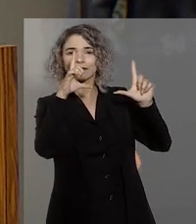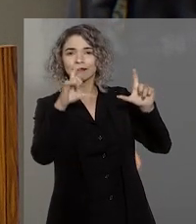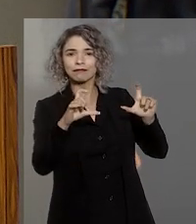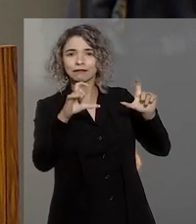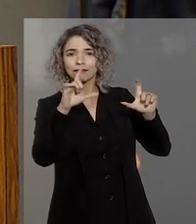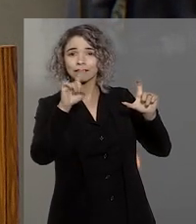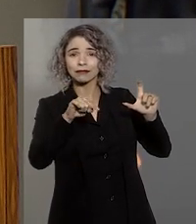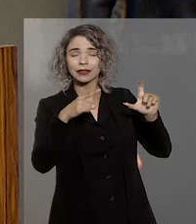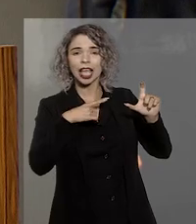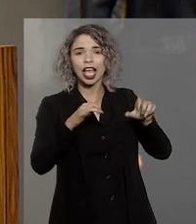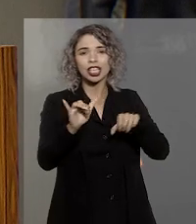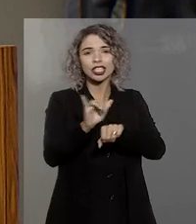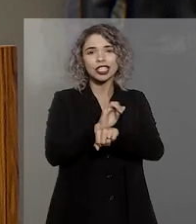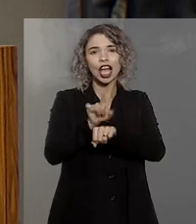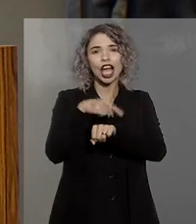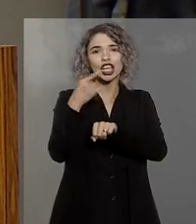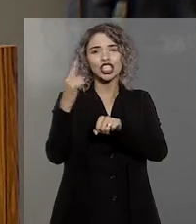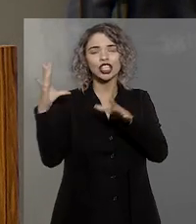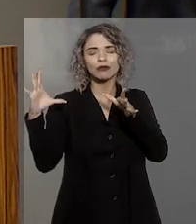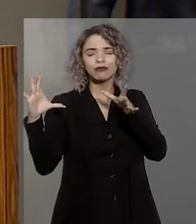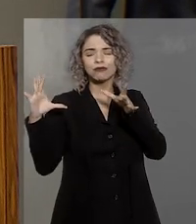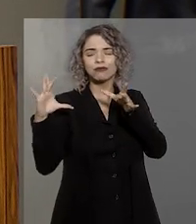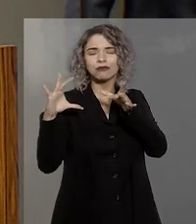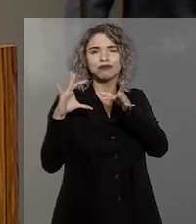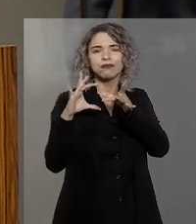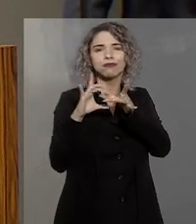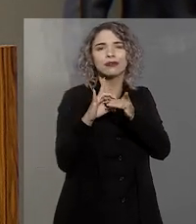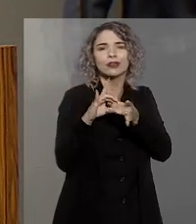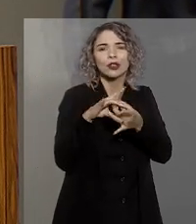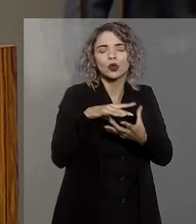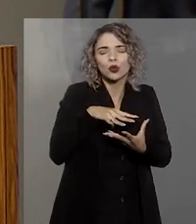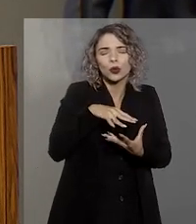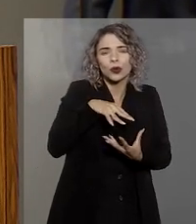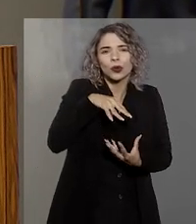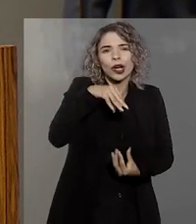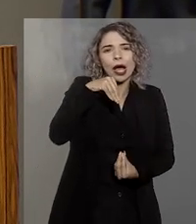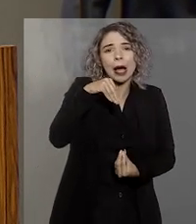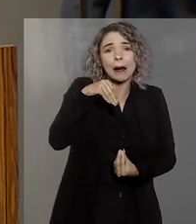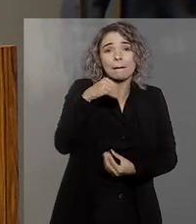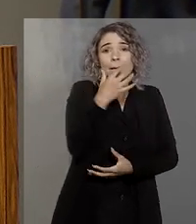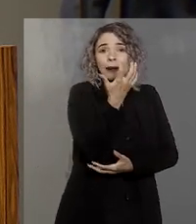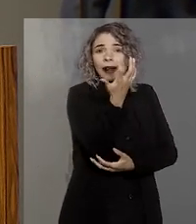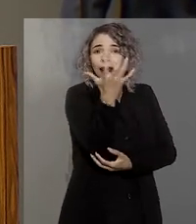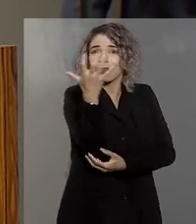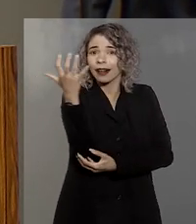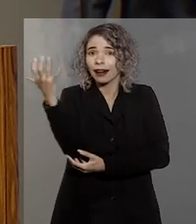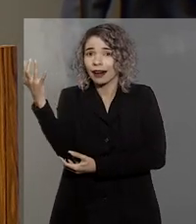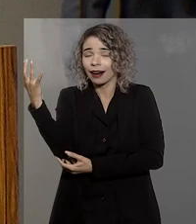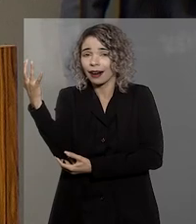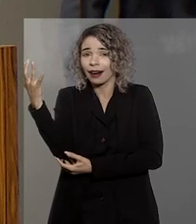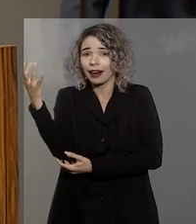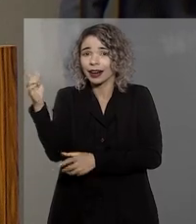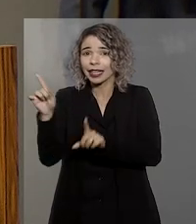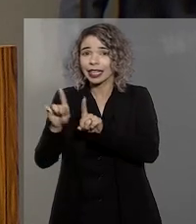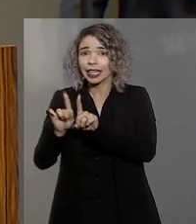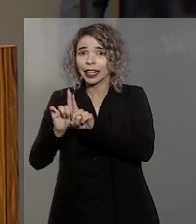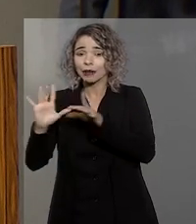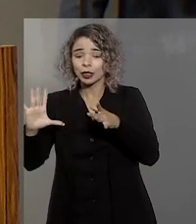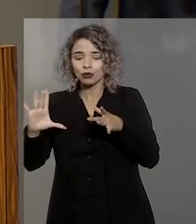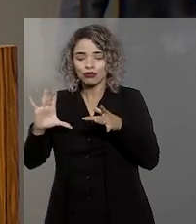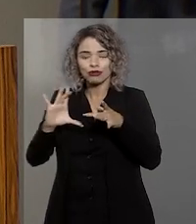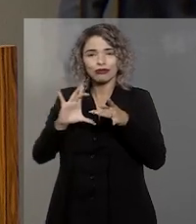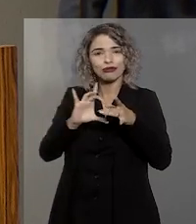como uma maneira de a gente se aproximar espiritualmente com o bioma amazônico e